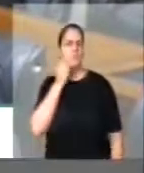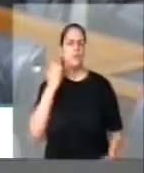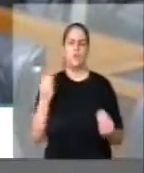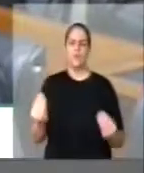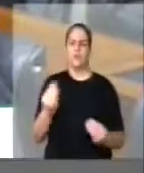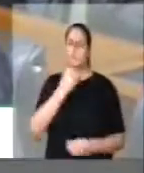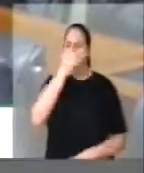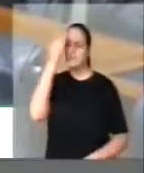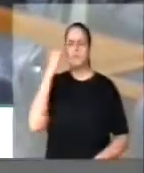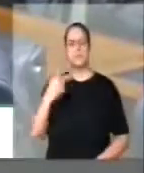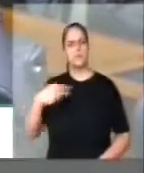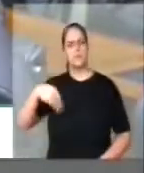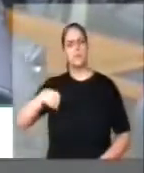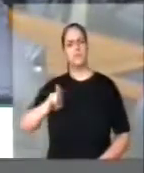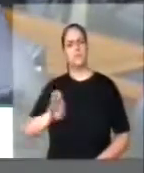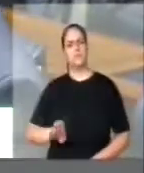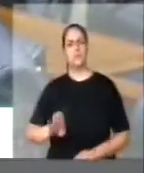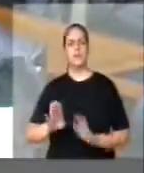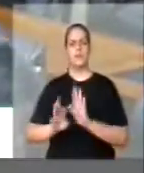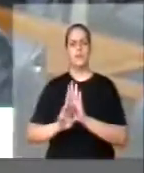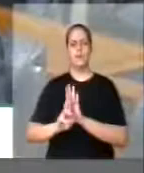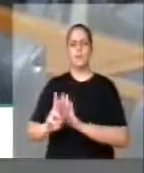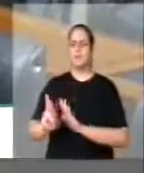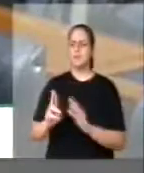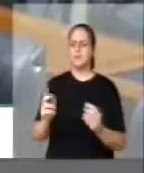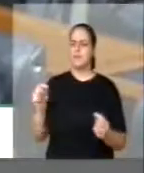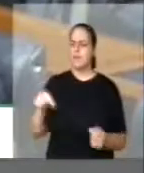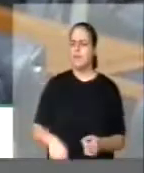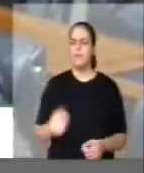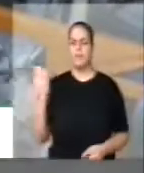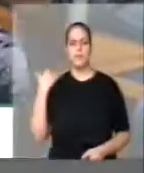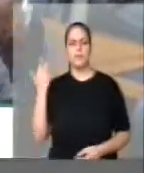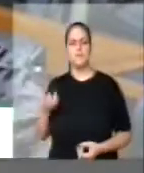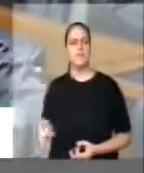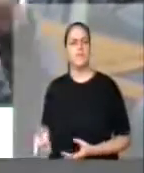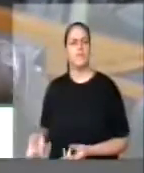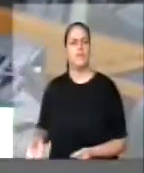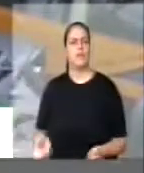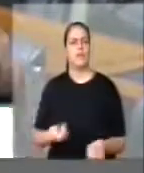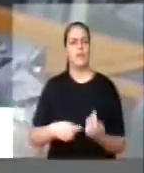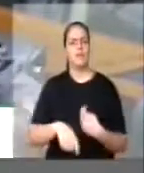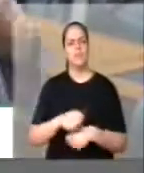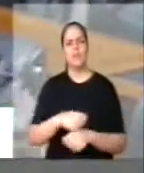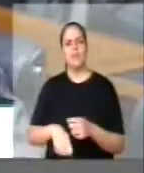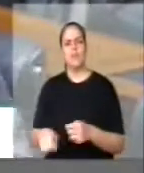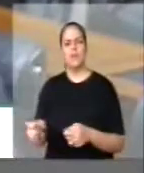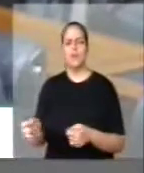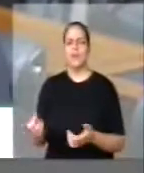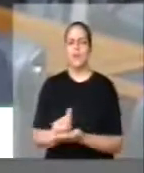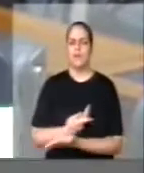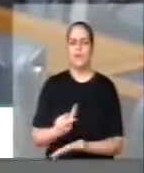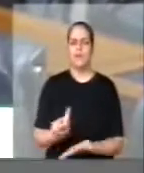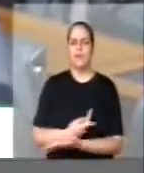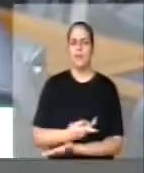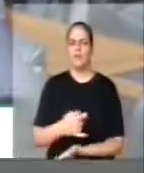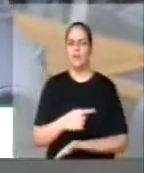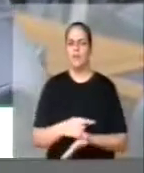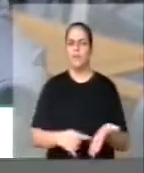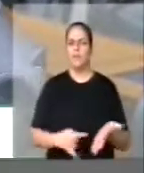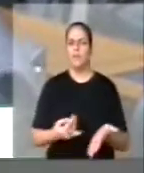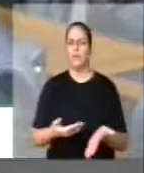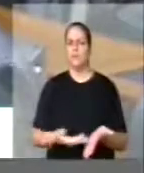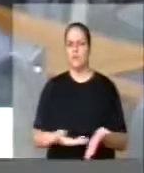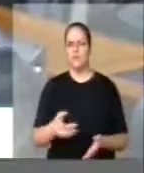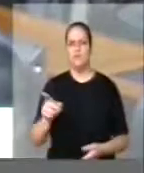PMDB, do partido que vendia pareceres aqui dentro, que era um dos principais articuladores de venda de pareceres. Ele,